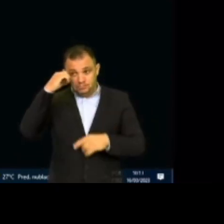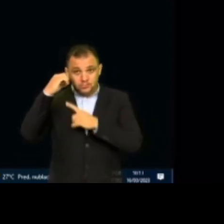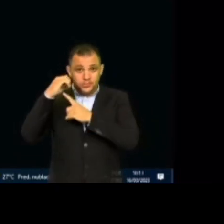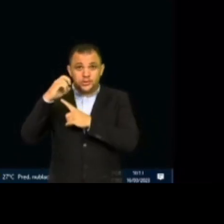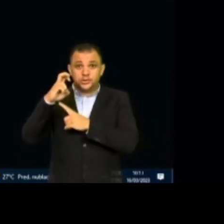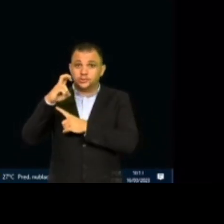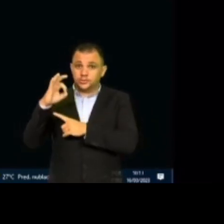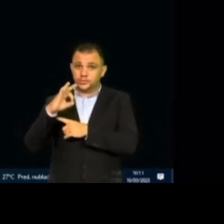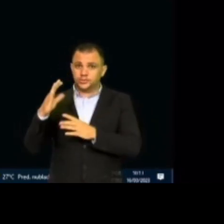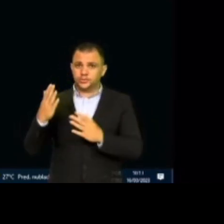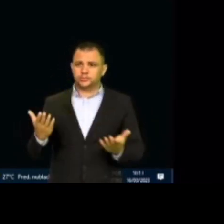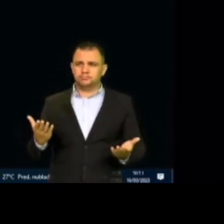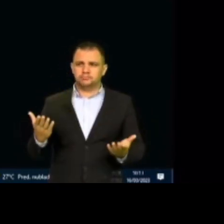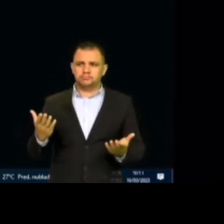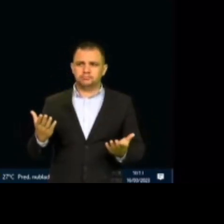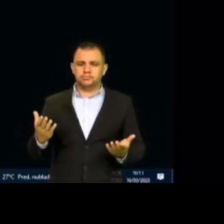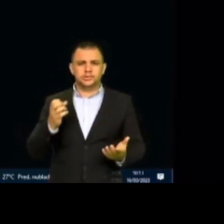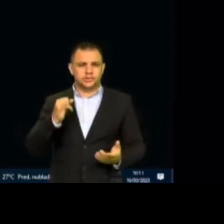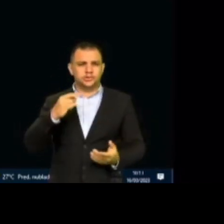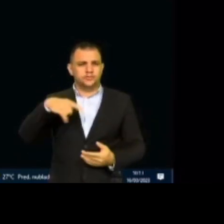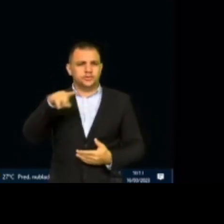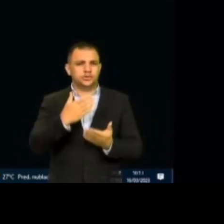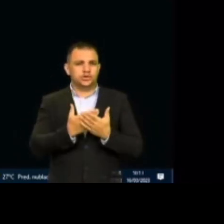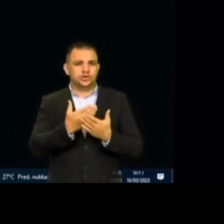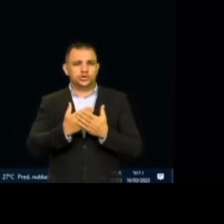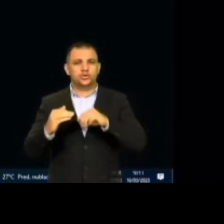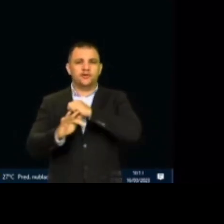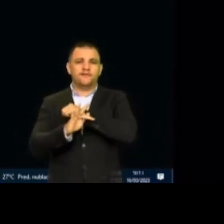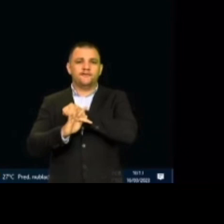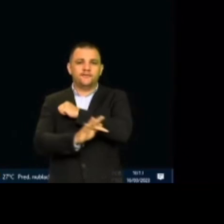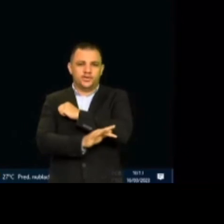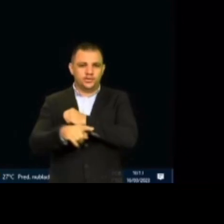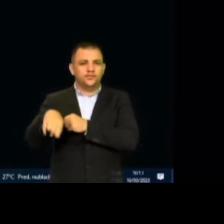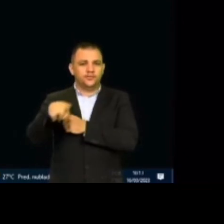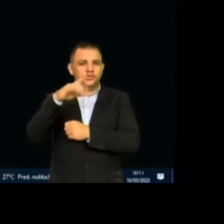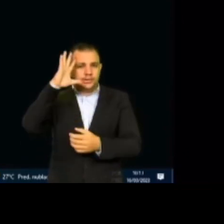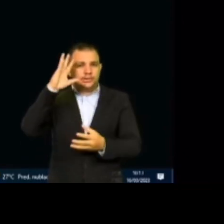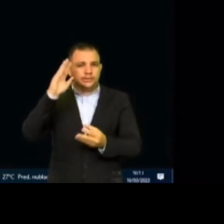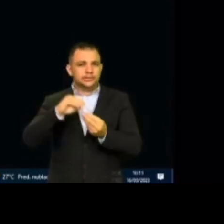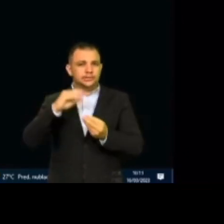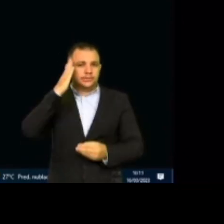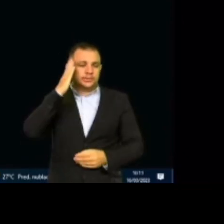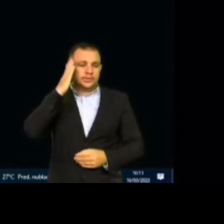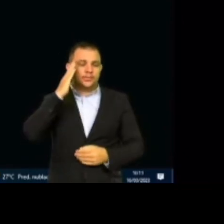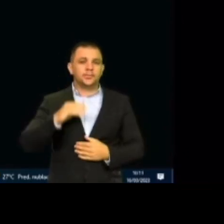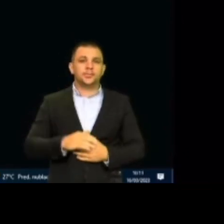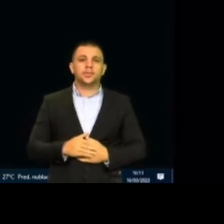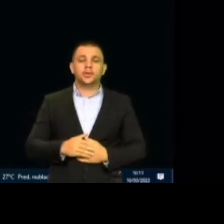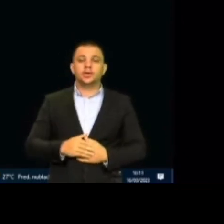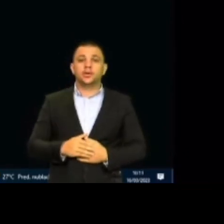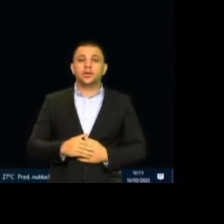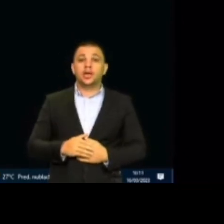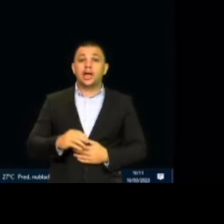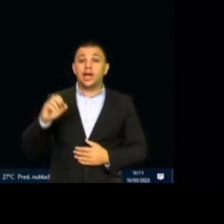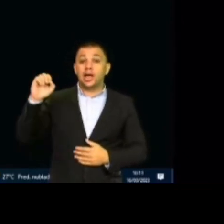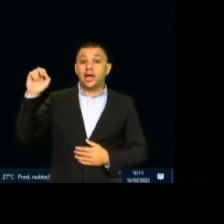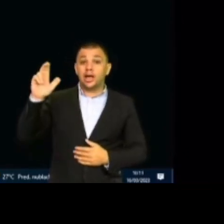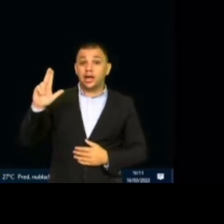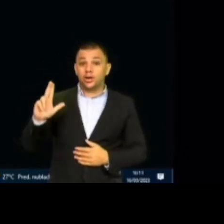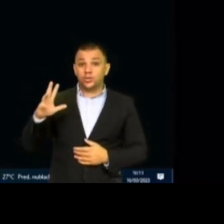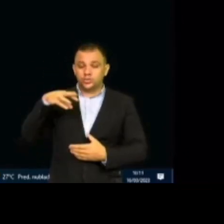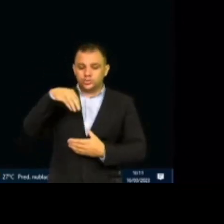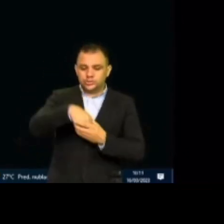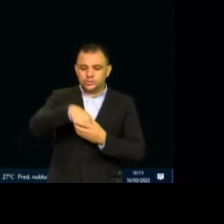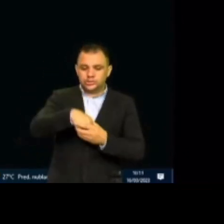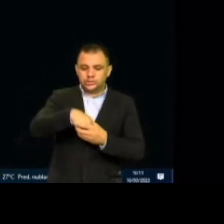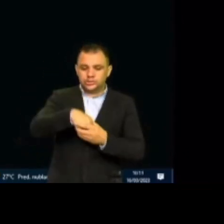Quem estuda física sabe que só a luz, ela reflete 25% menos dentro da água.